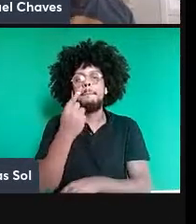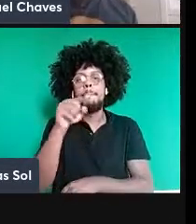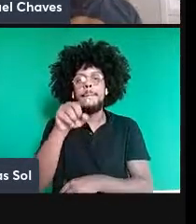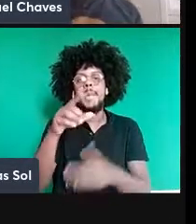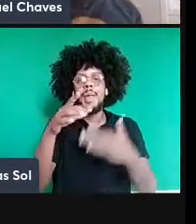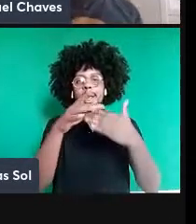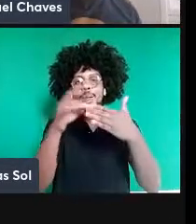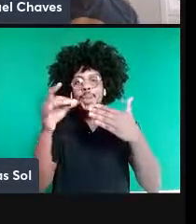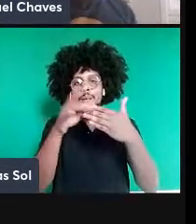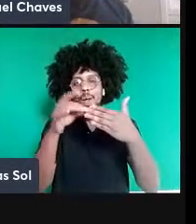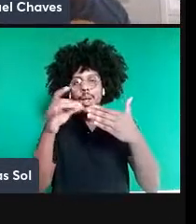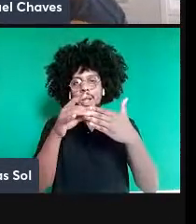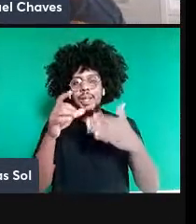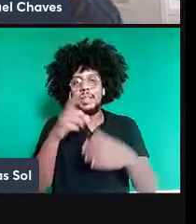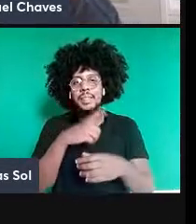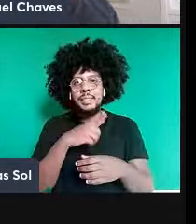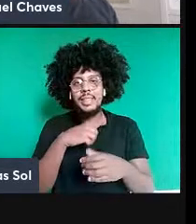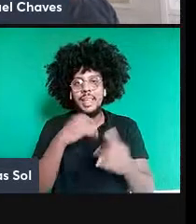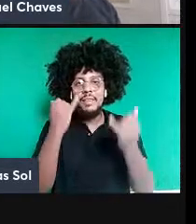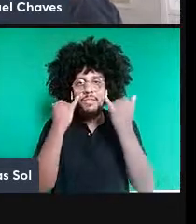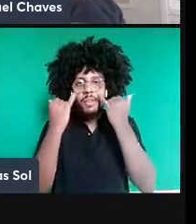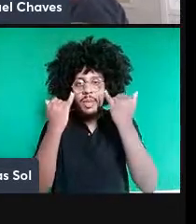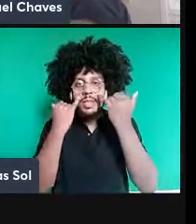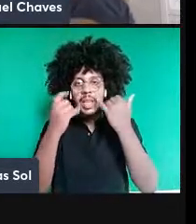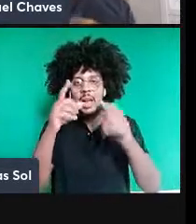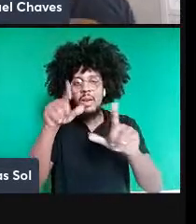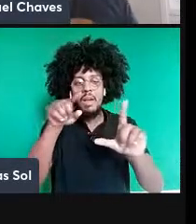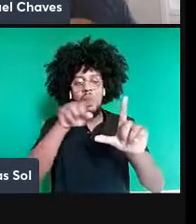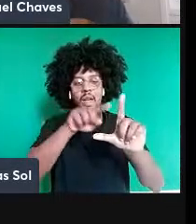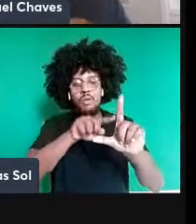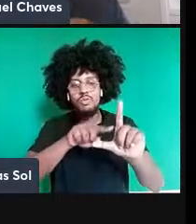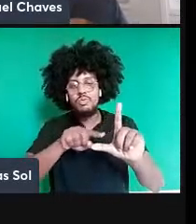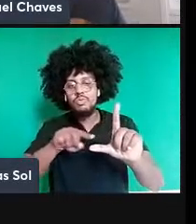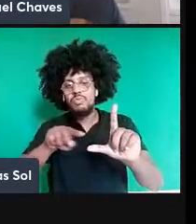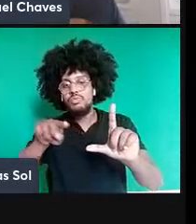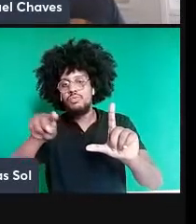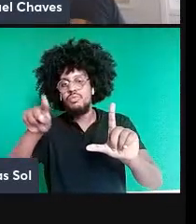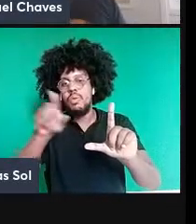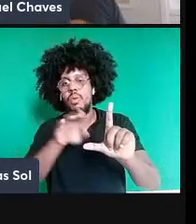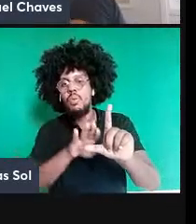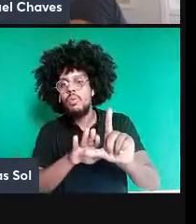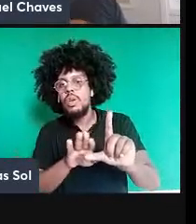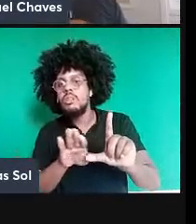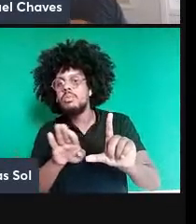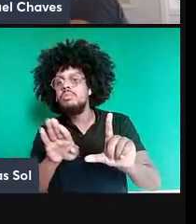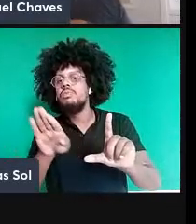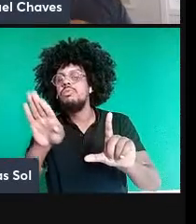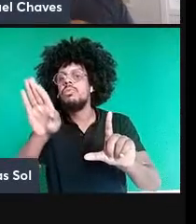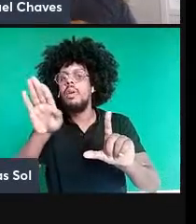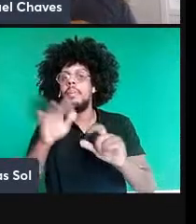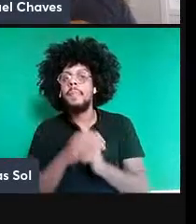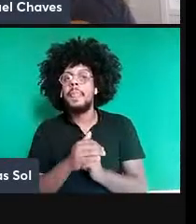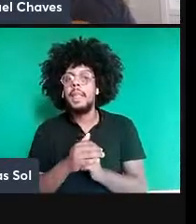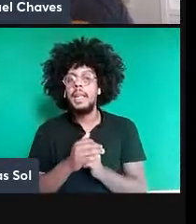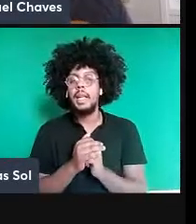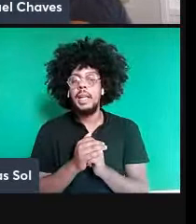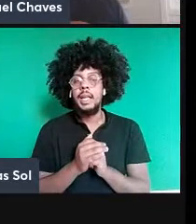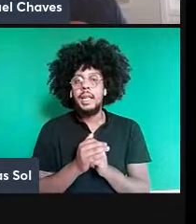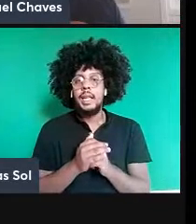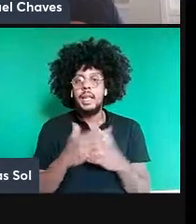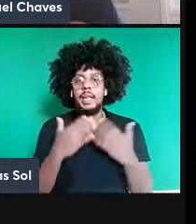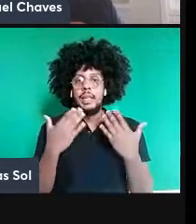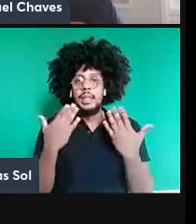escala é logarítmica, é um crescimento exponencial. Só que, então, o número de transistores, de unidades